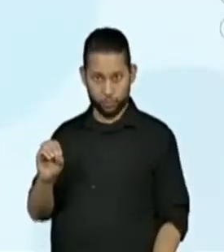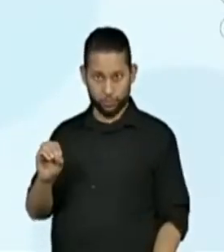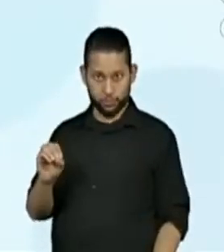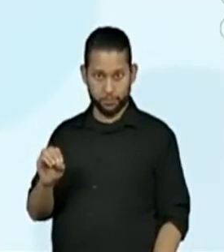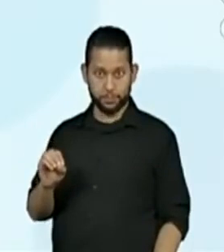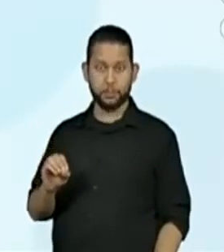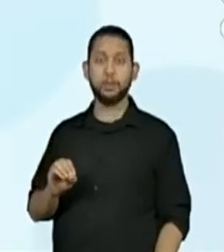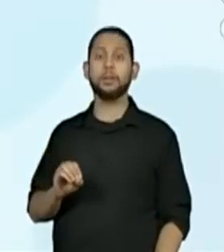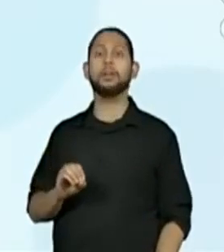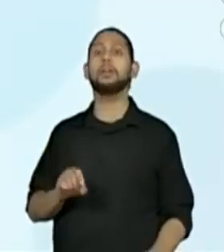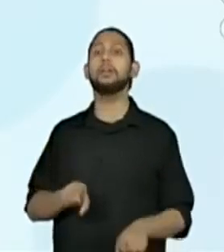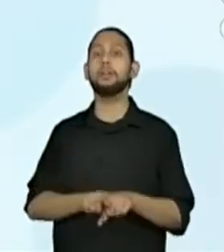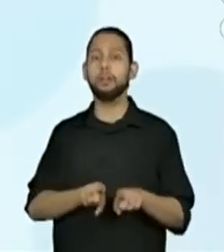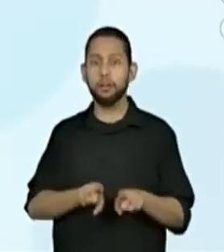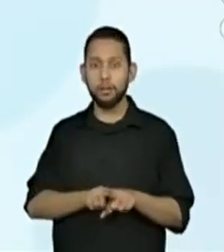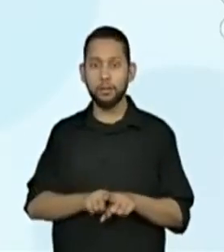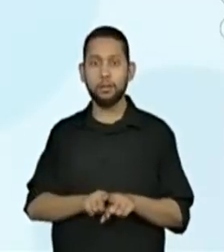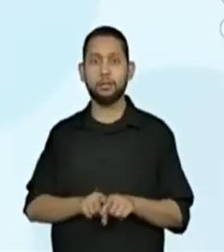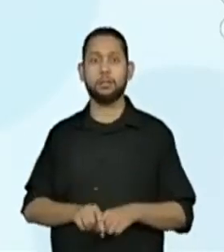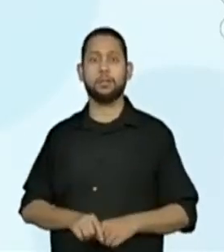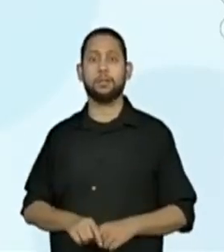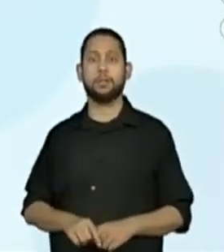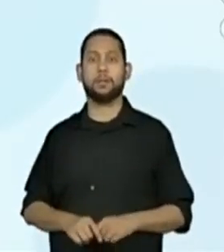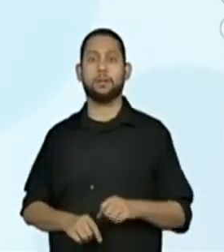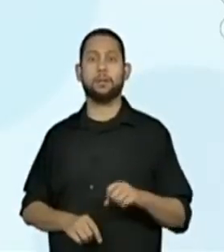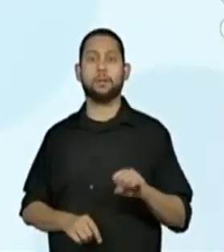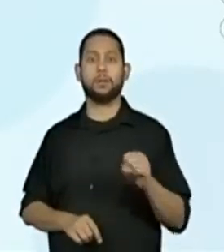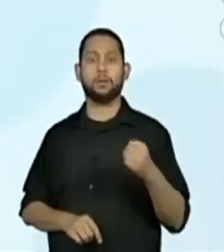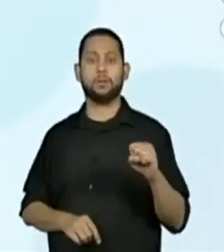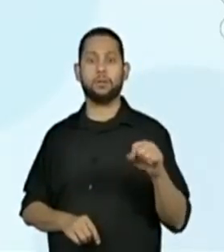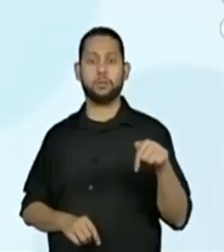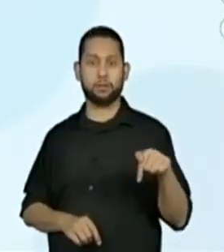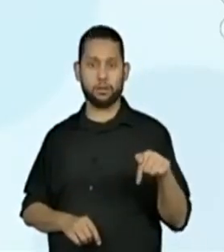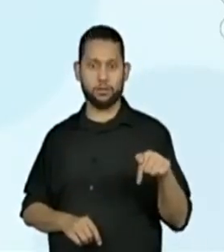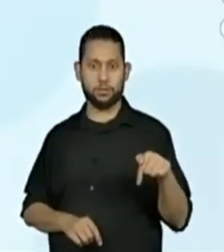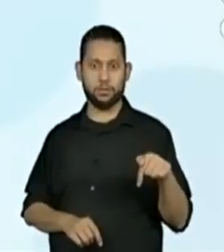oitenta